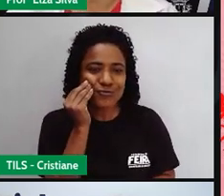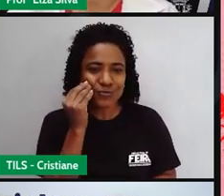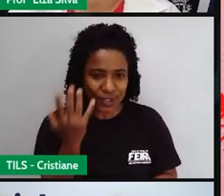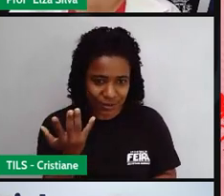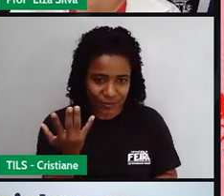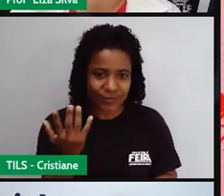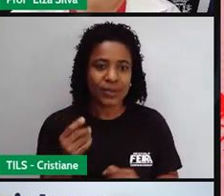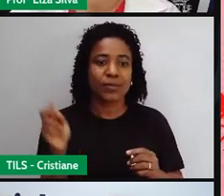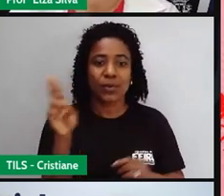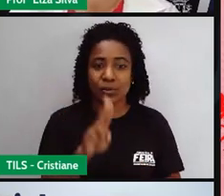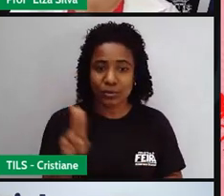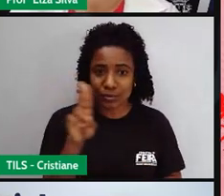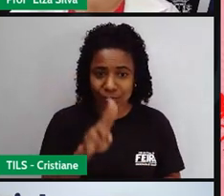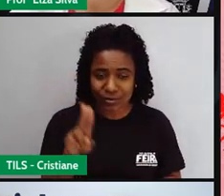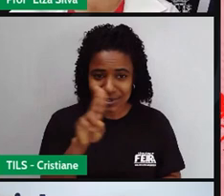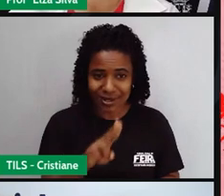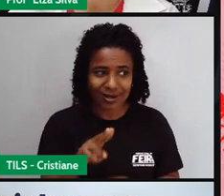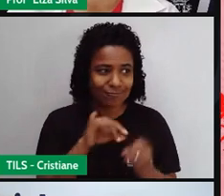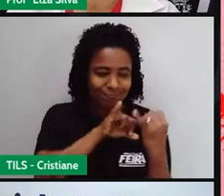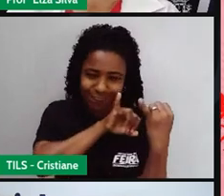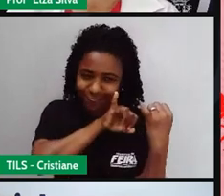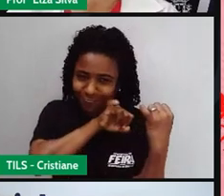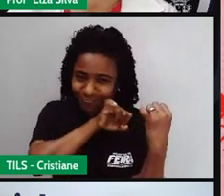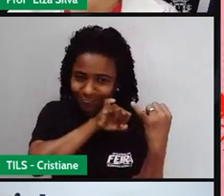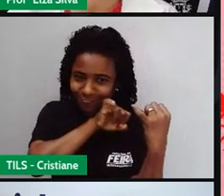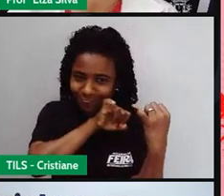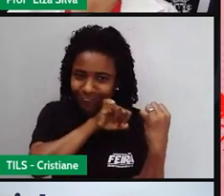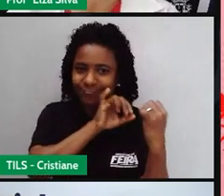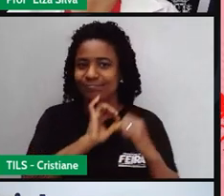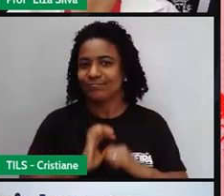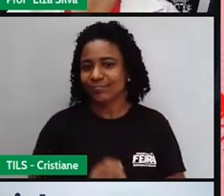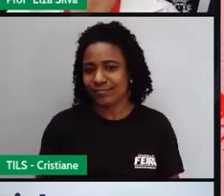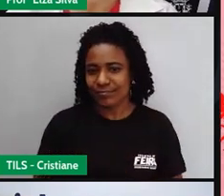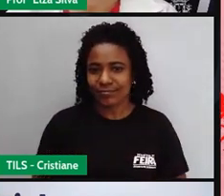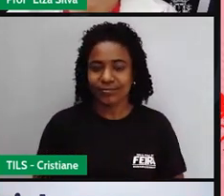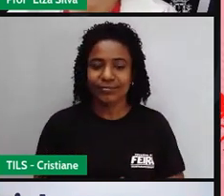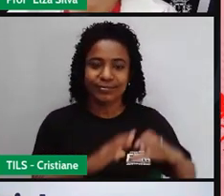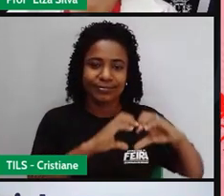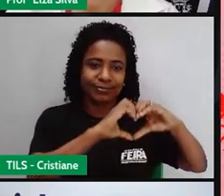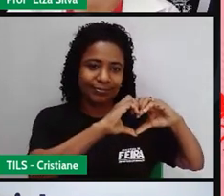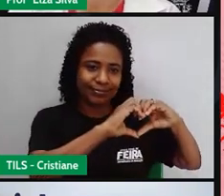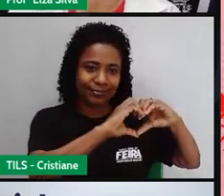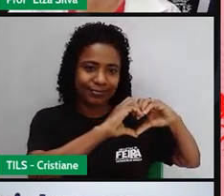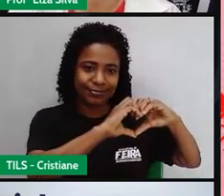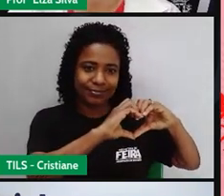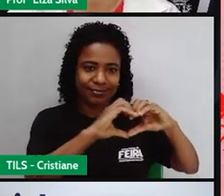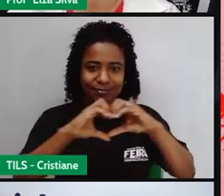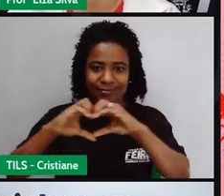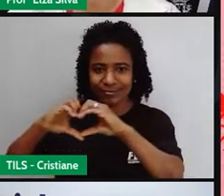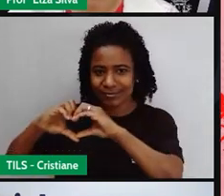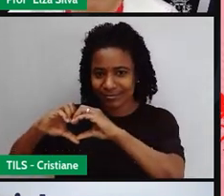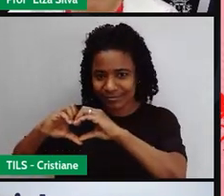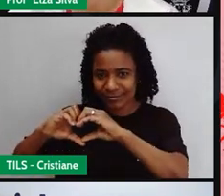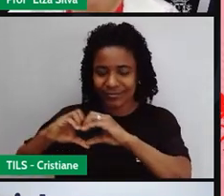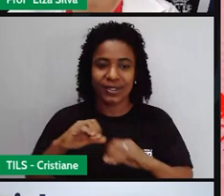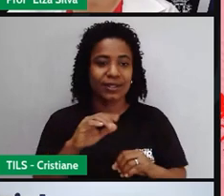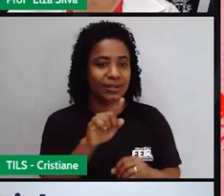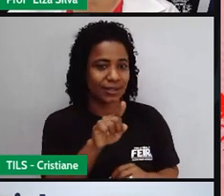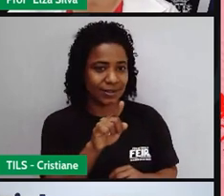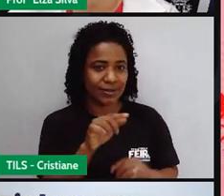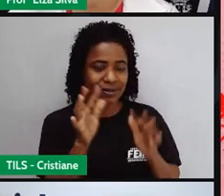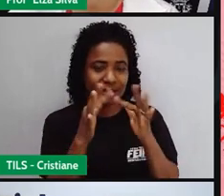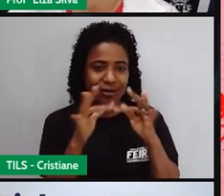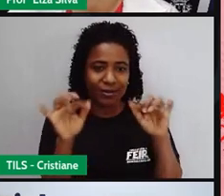com o paquera. Inclusive, esses dois corações que tem as frases be mine